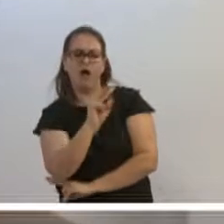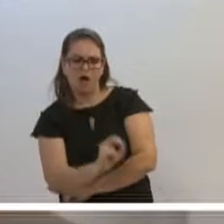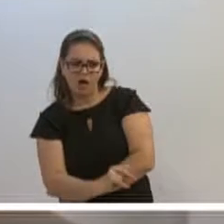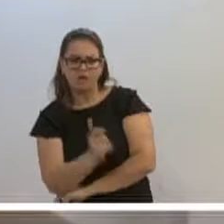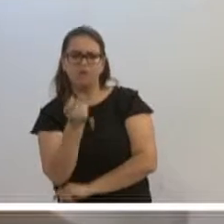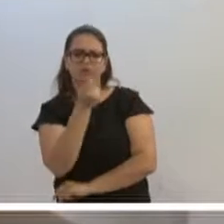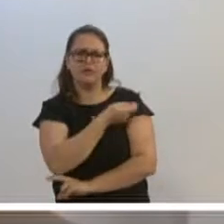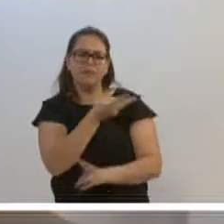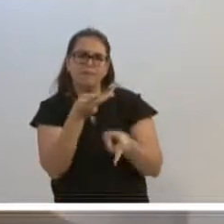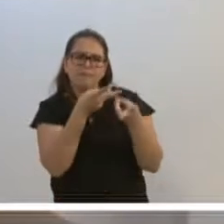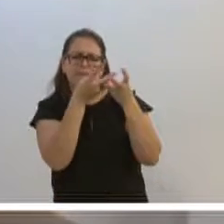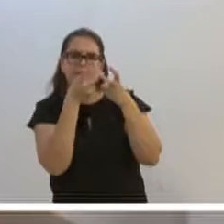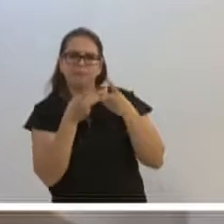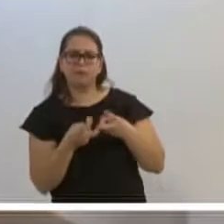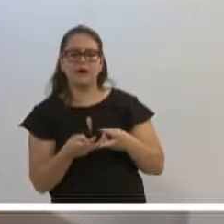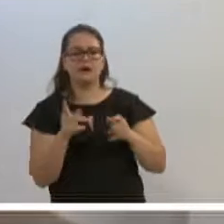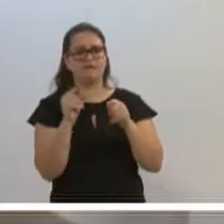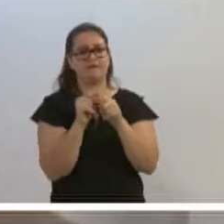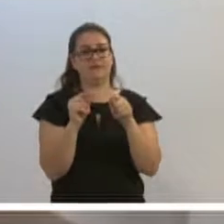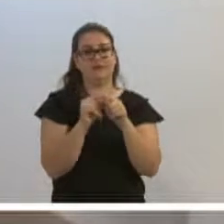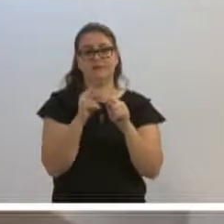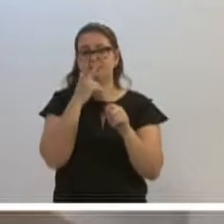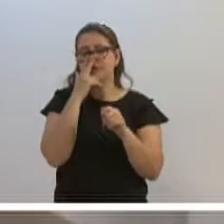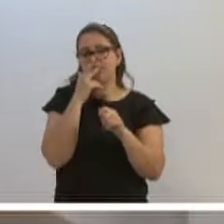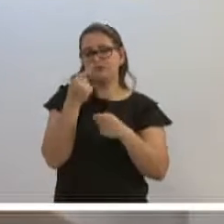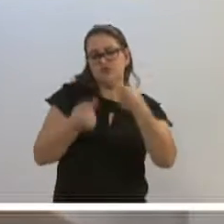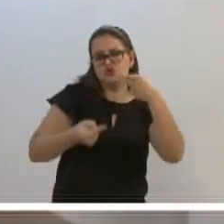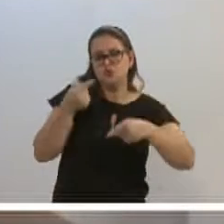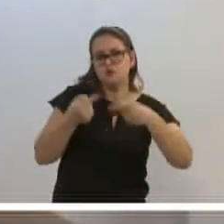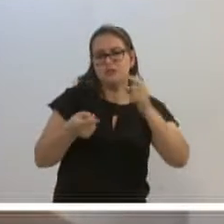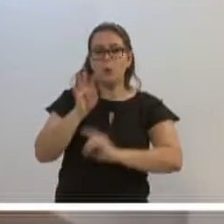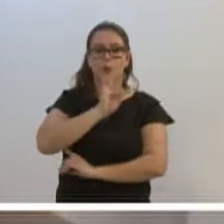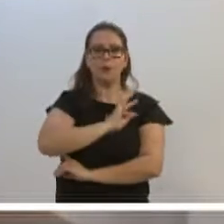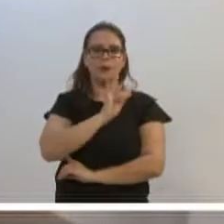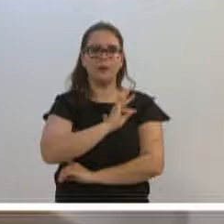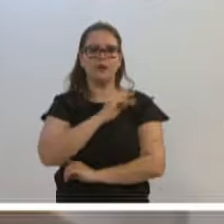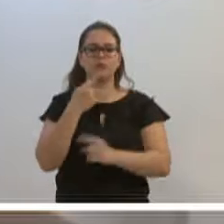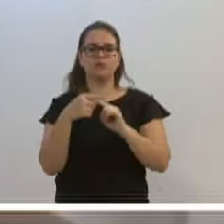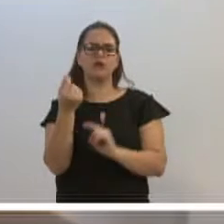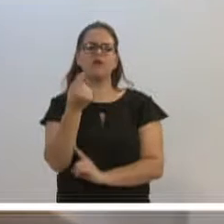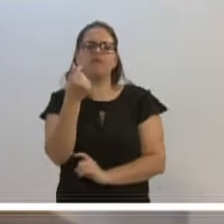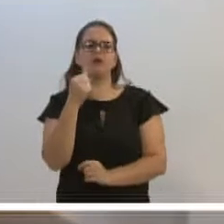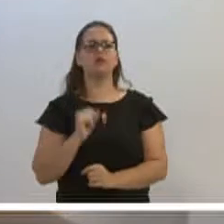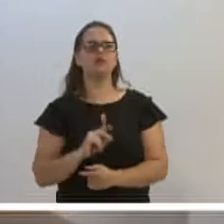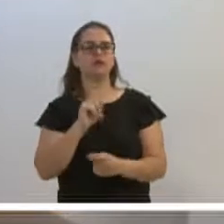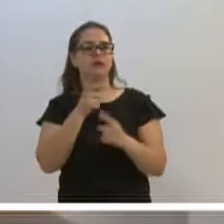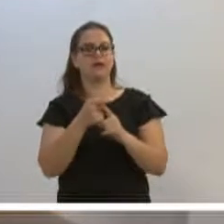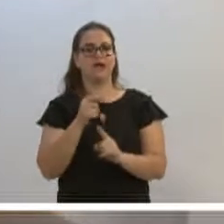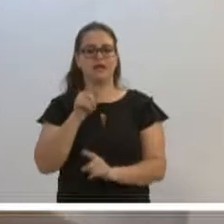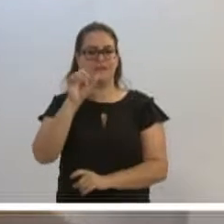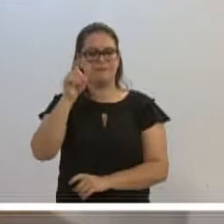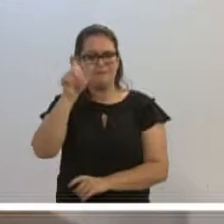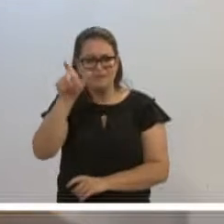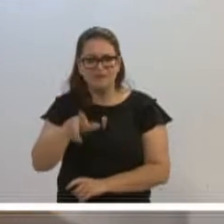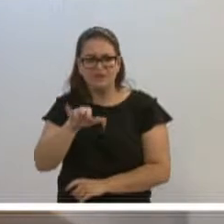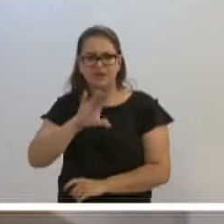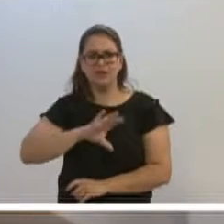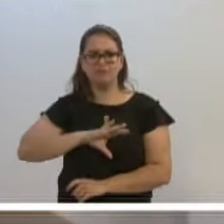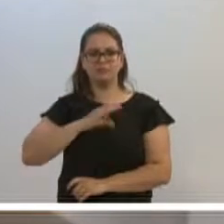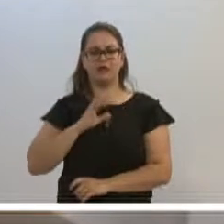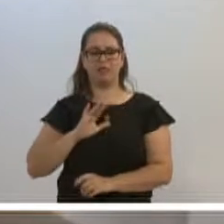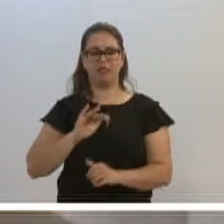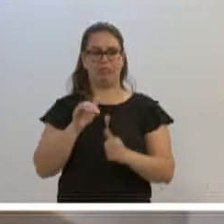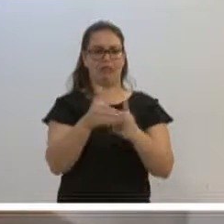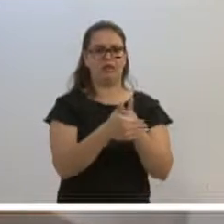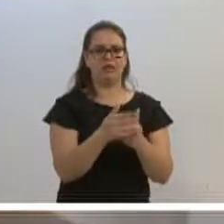cidadão pode fazer esse tipo de discussão técnica, olhar por que esse valor, ninguém vai ter coragem de ir lá e omitir os